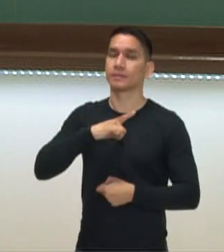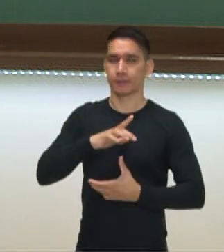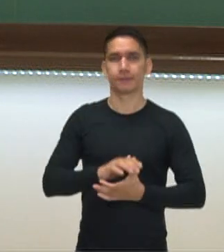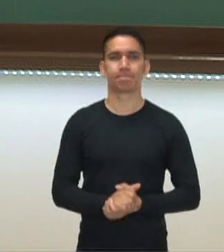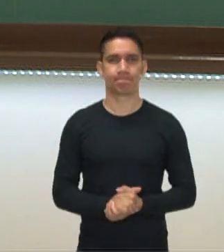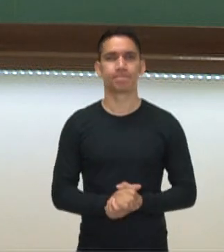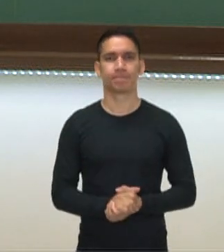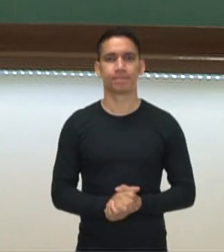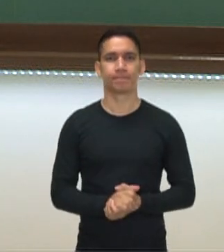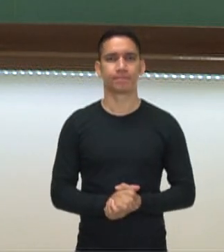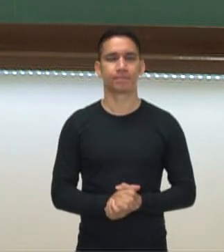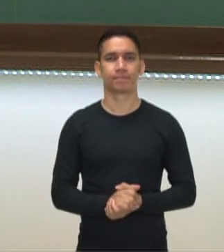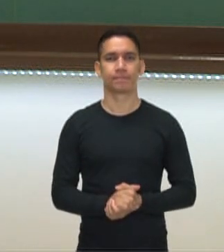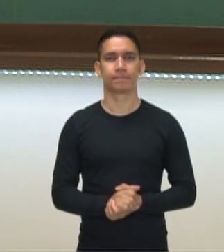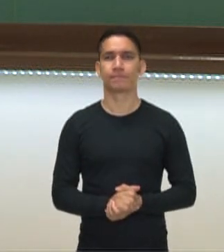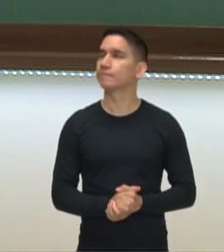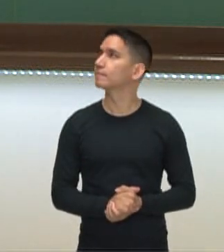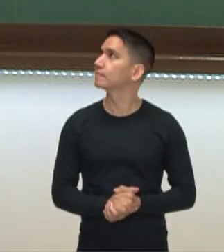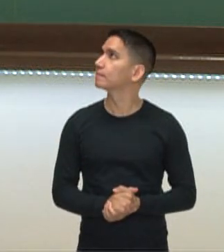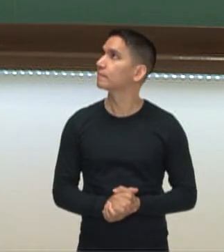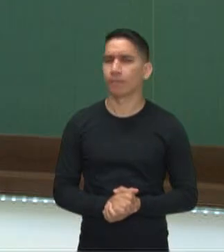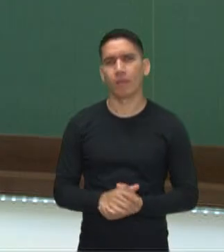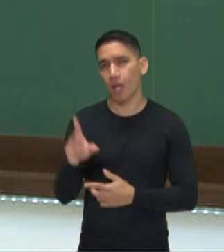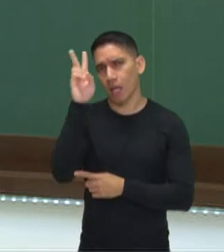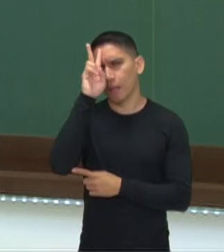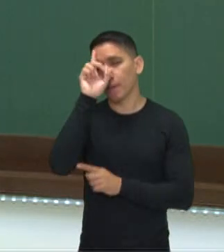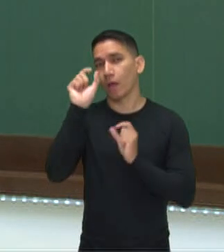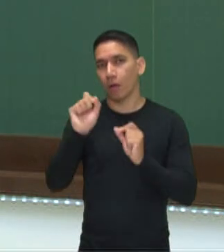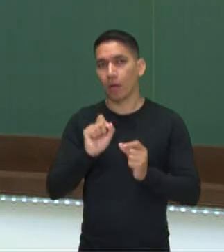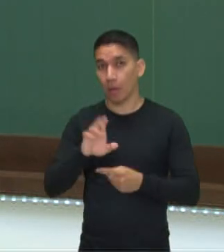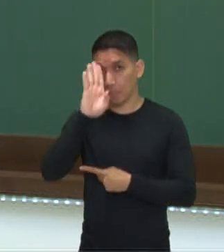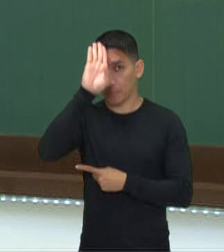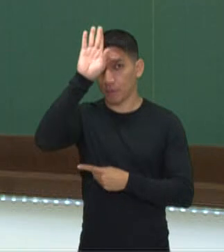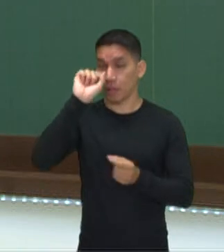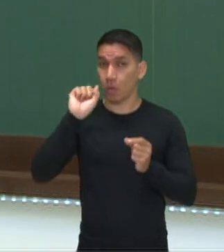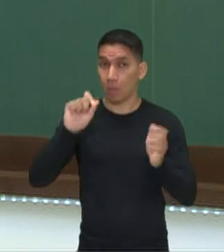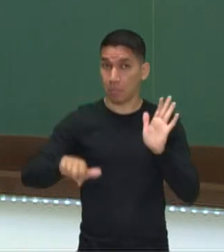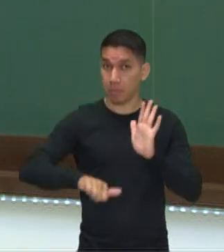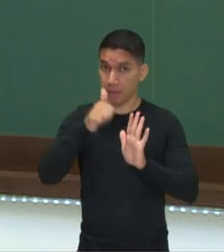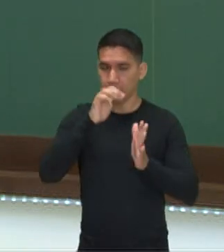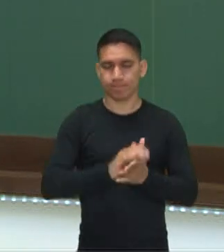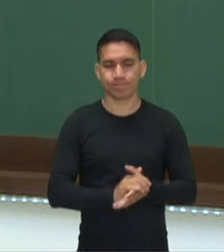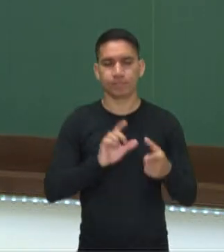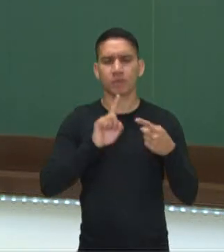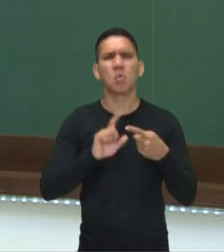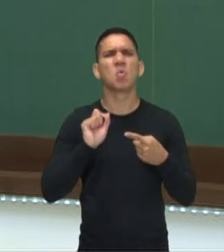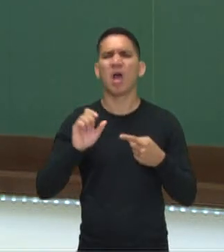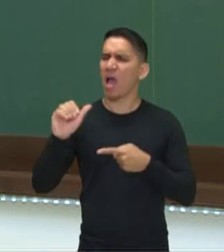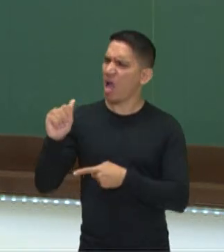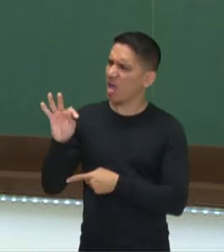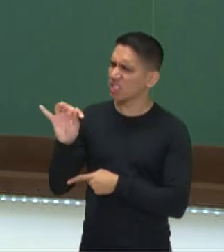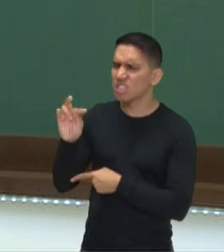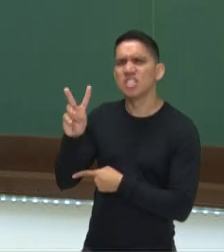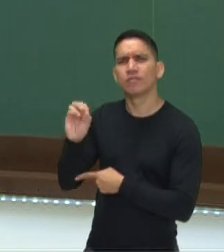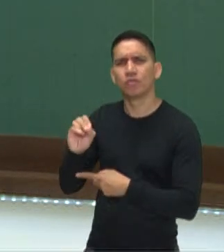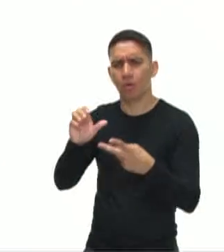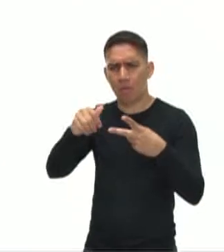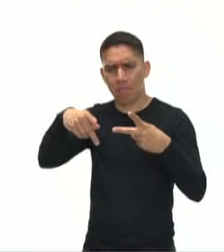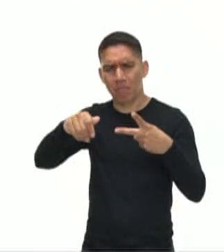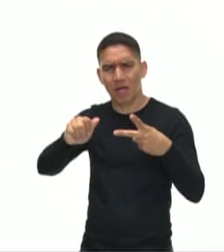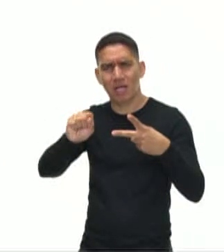passivos financeiros que a gente tem. Então vamos relembrar primeiro o que é um ativo e o que é um passivo financeiro.